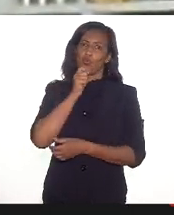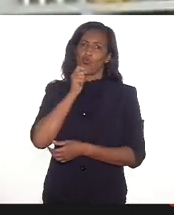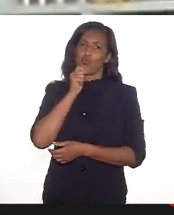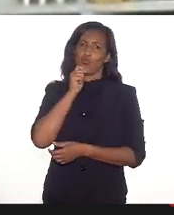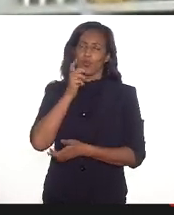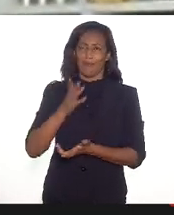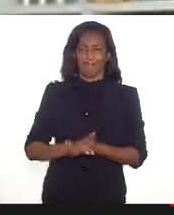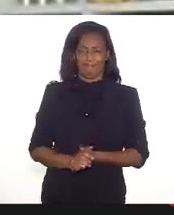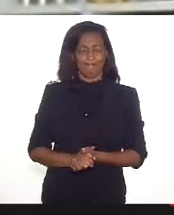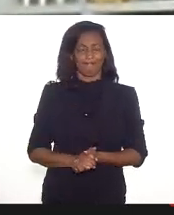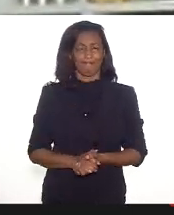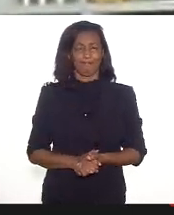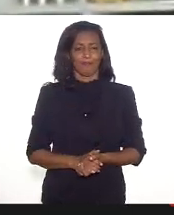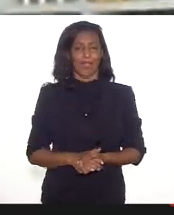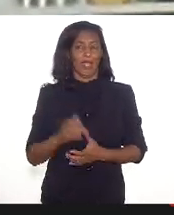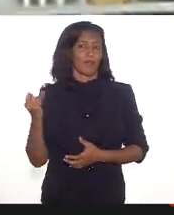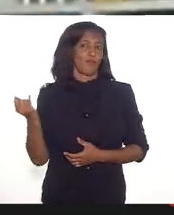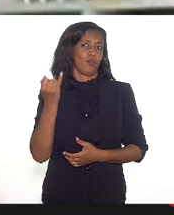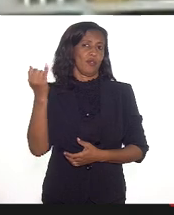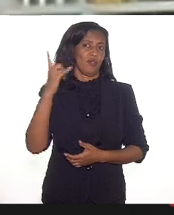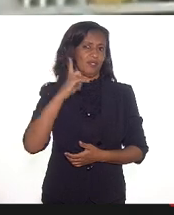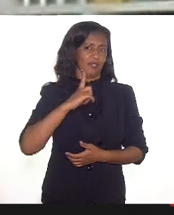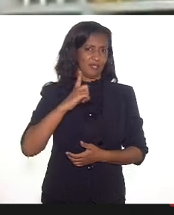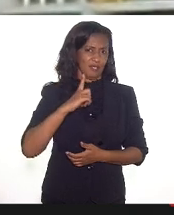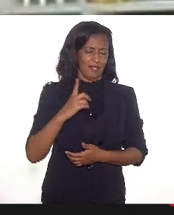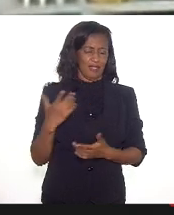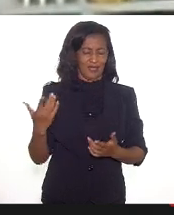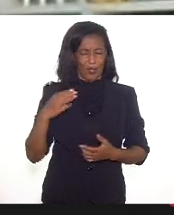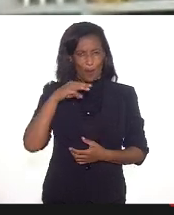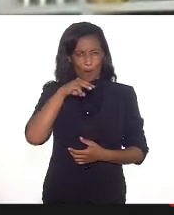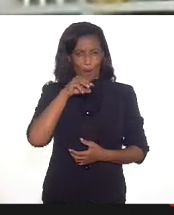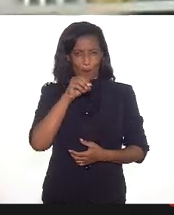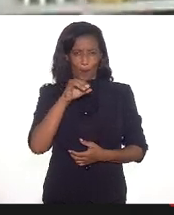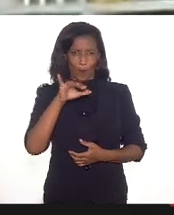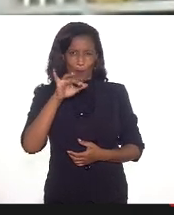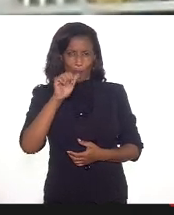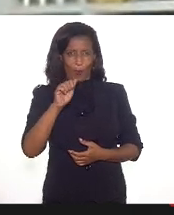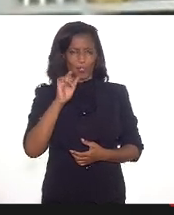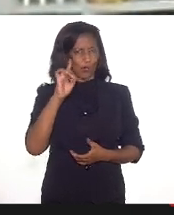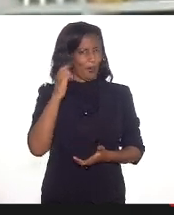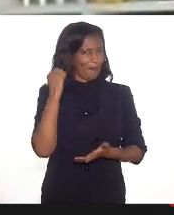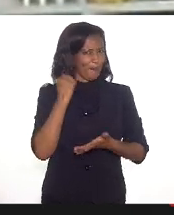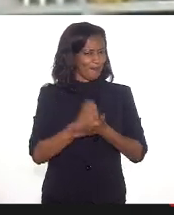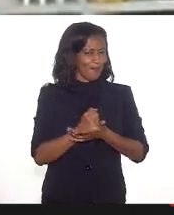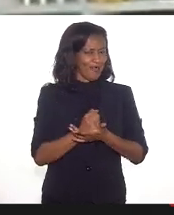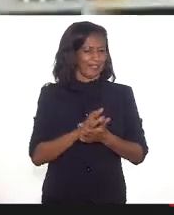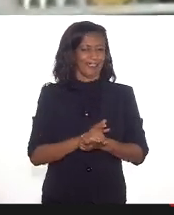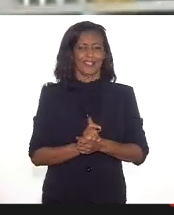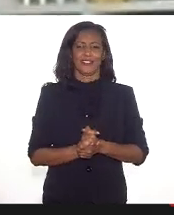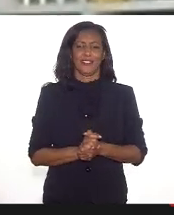da potencialidade que ele tem. então, Mônica, eu queria só marcar essa